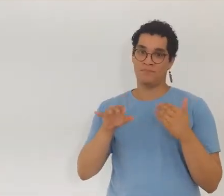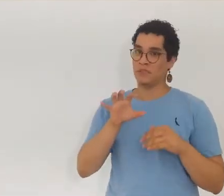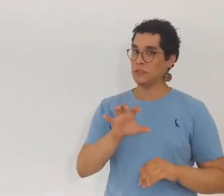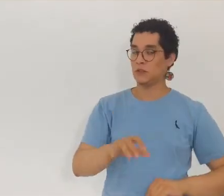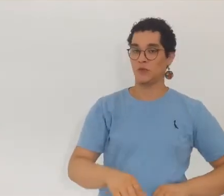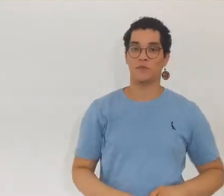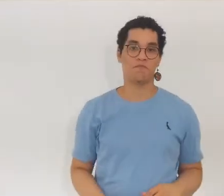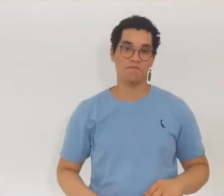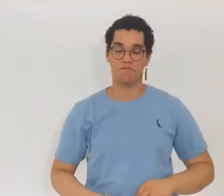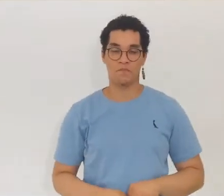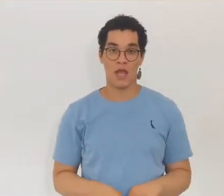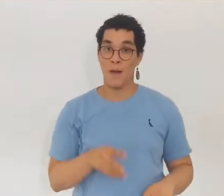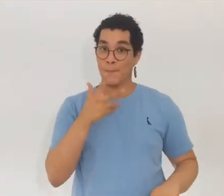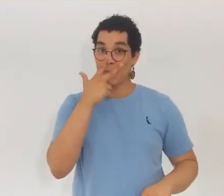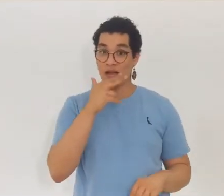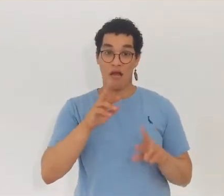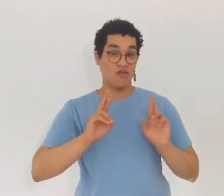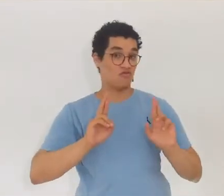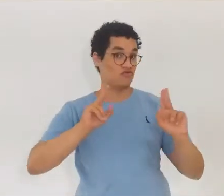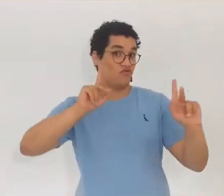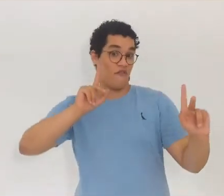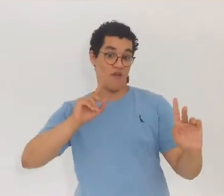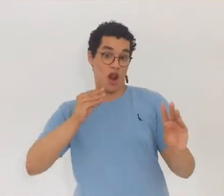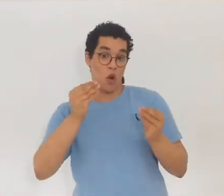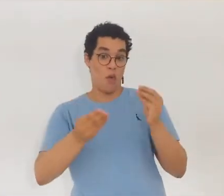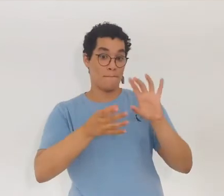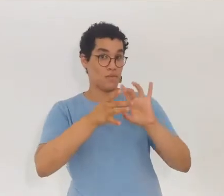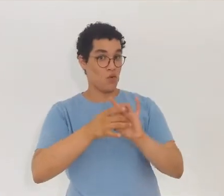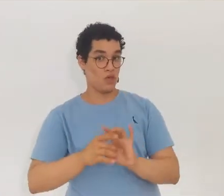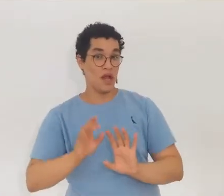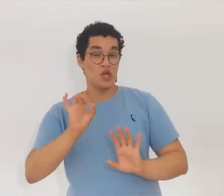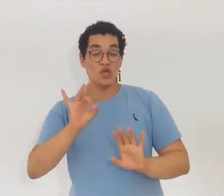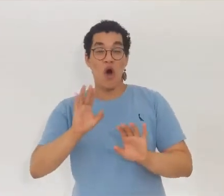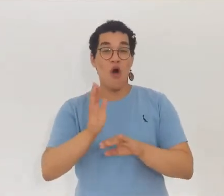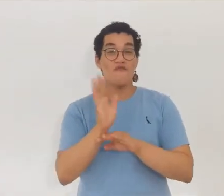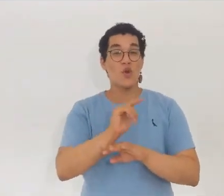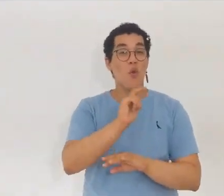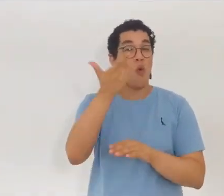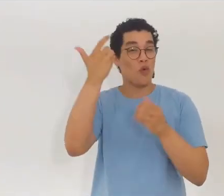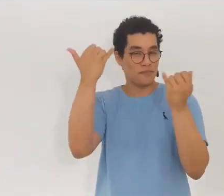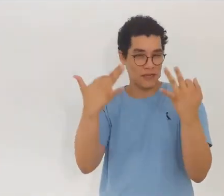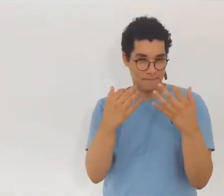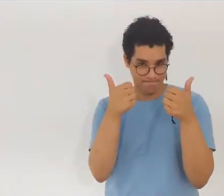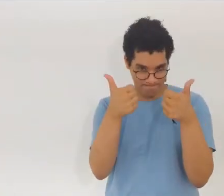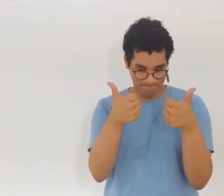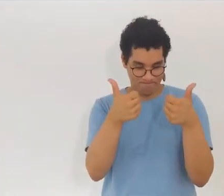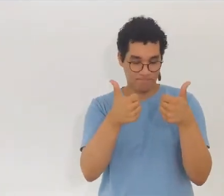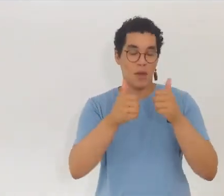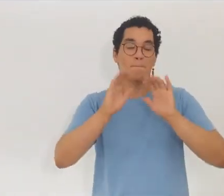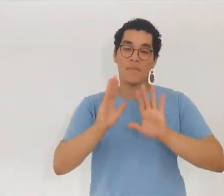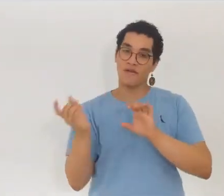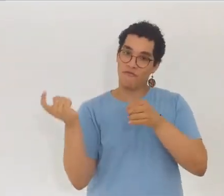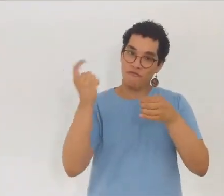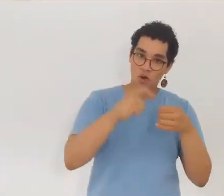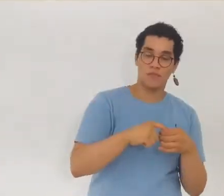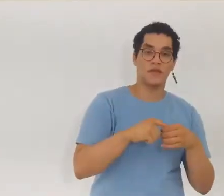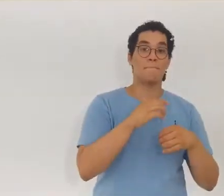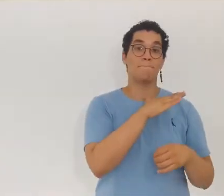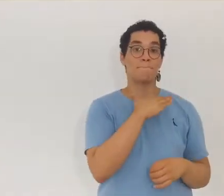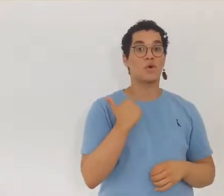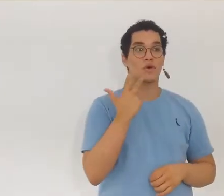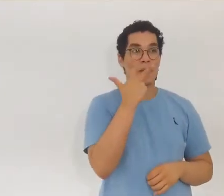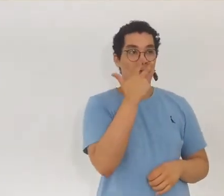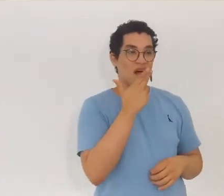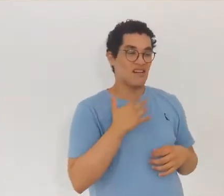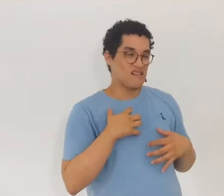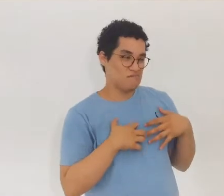não se enquadra nesse contexto. Aí as coisas já ficam um pouco diferentes. Mas isso é assunto pra um outro vídeo. O certo